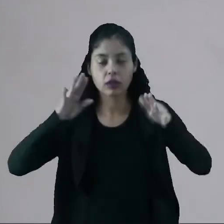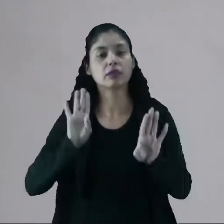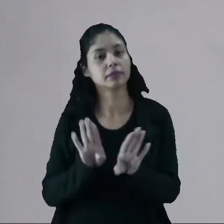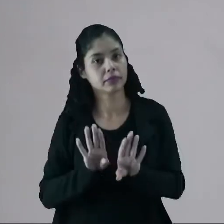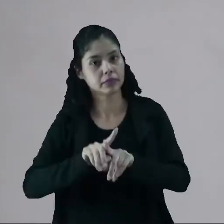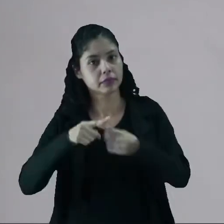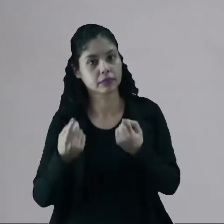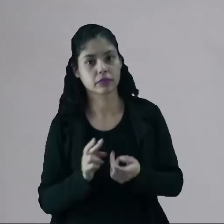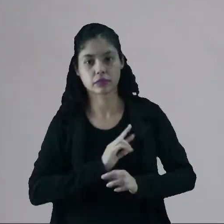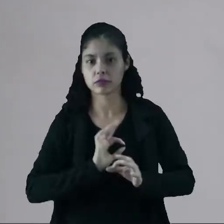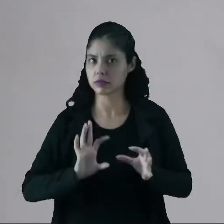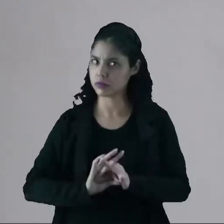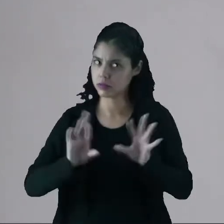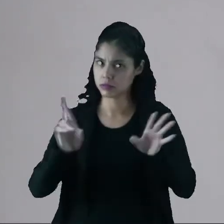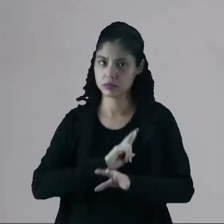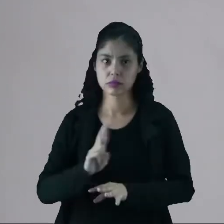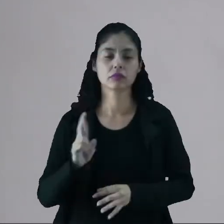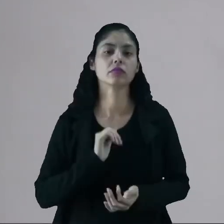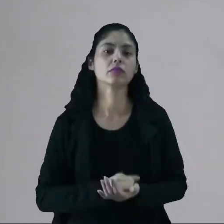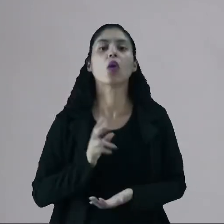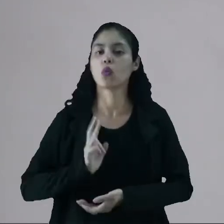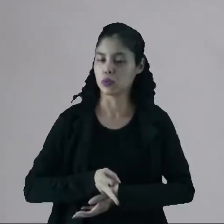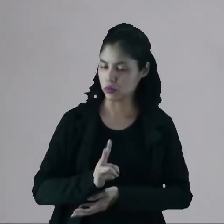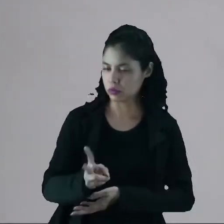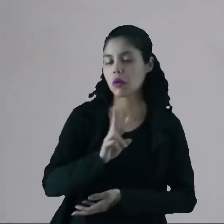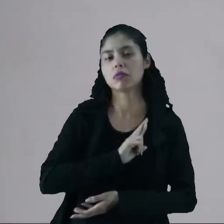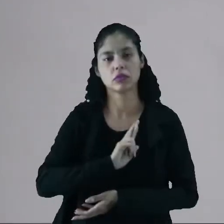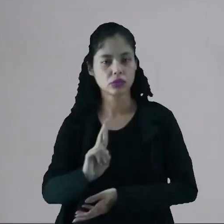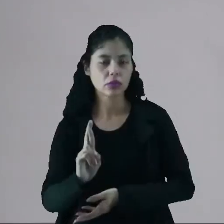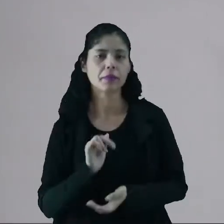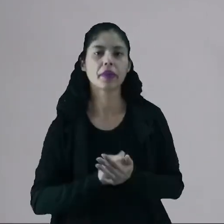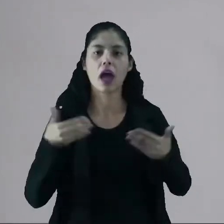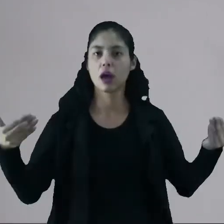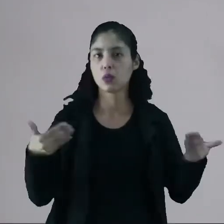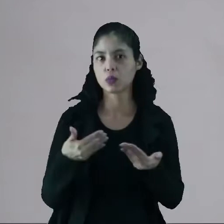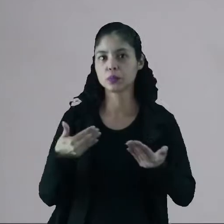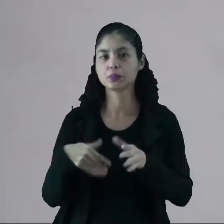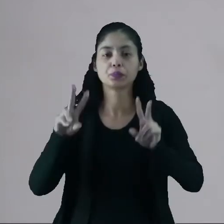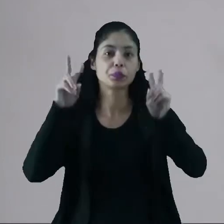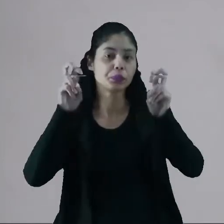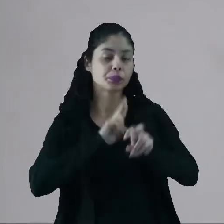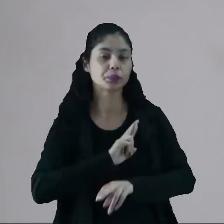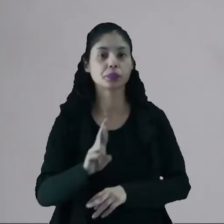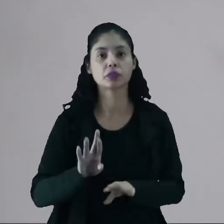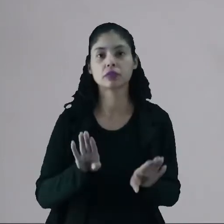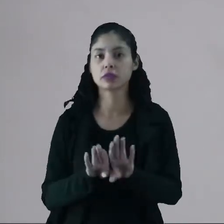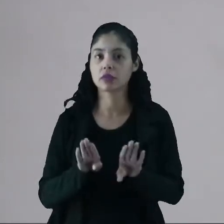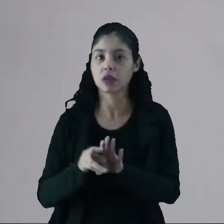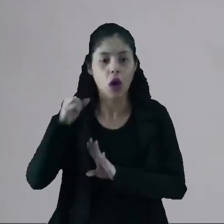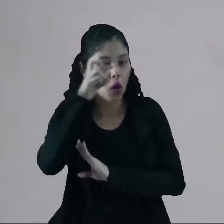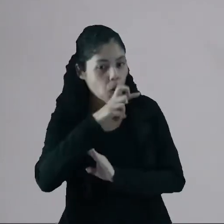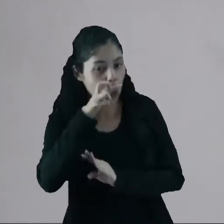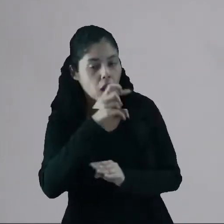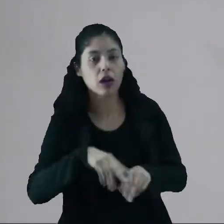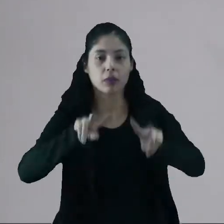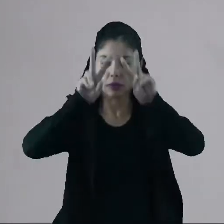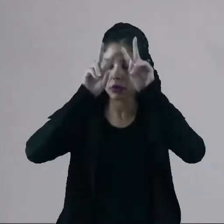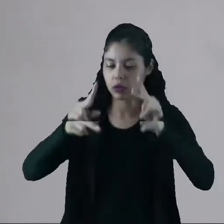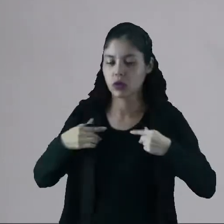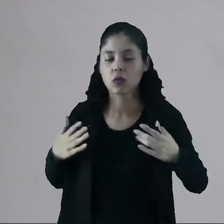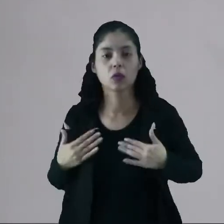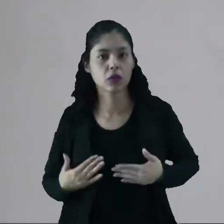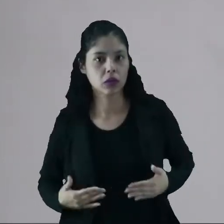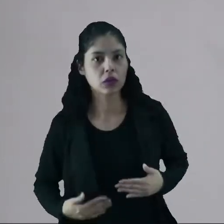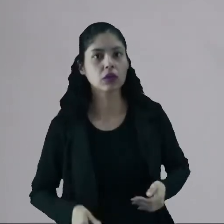mas ele não abandona. Então, os temas religiosos ainda continuam. Só que agora eu tenho o tema religioso, mas eu também olho para o ser humano.